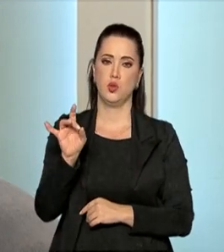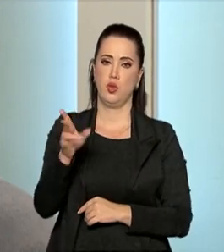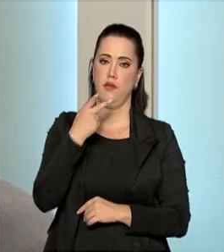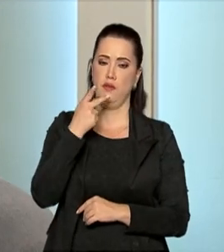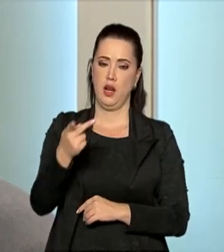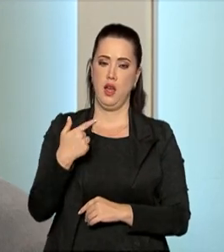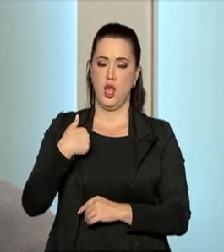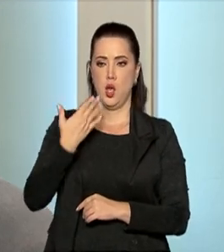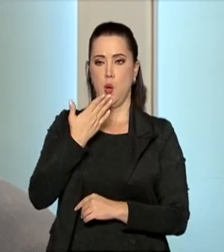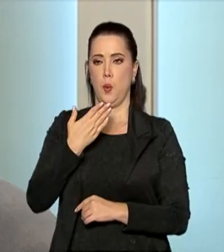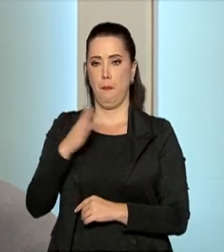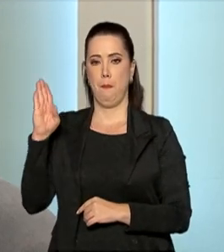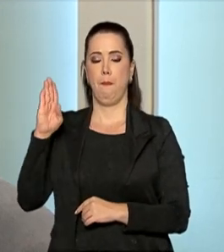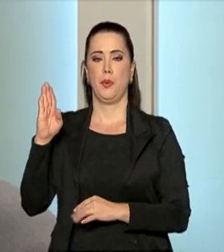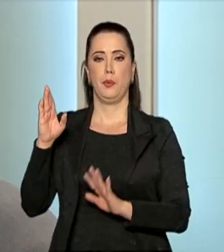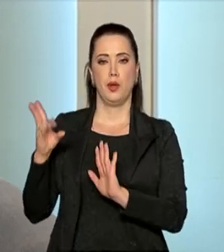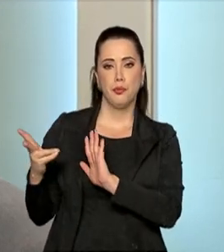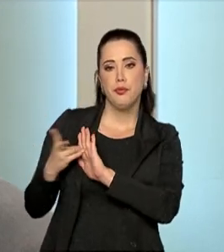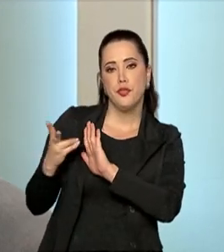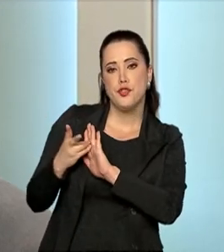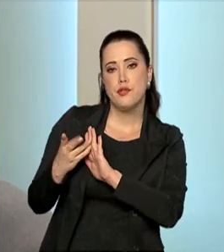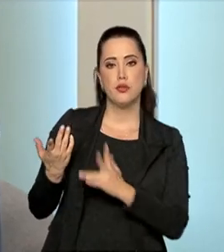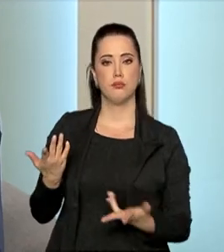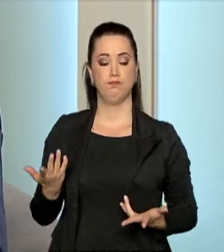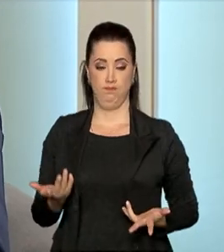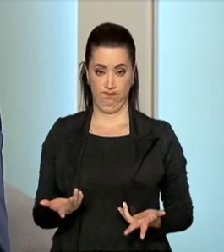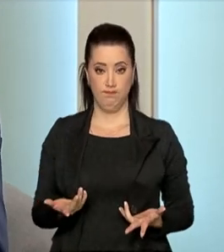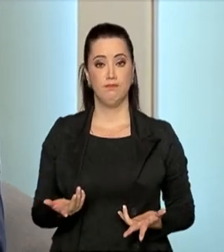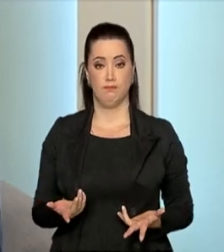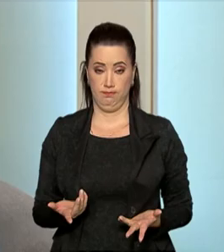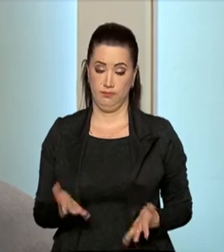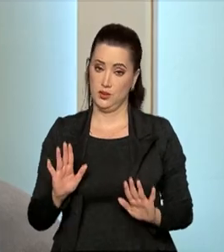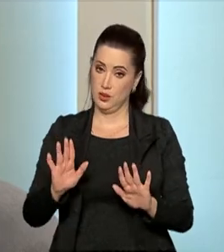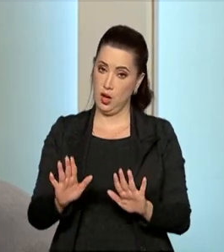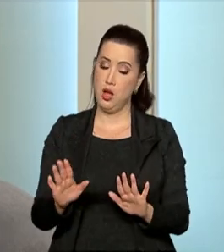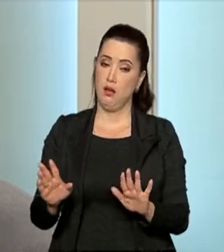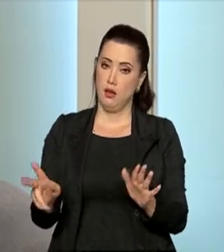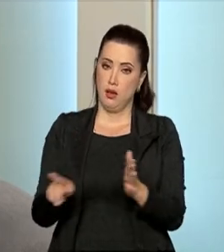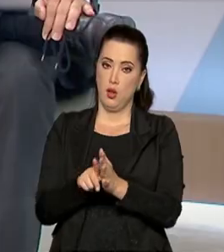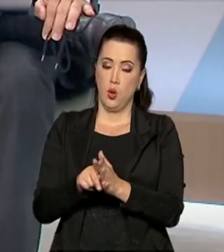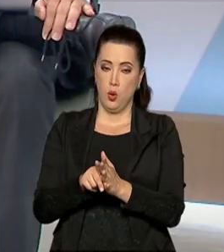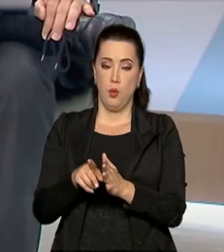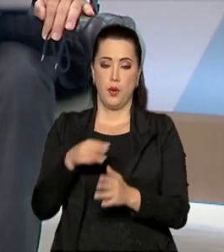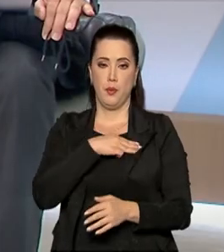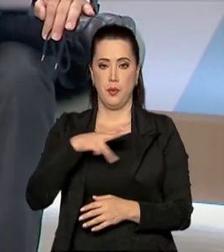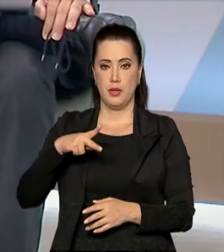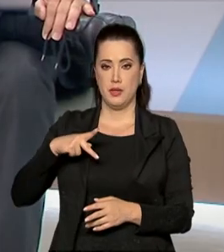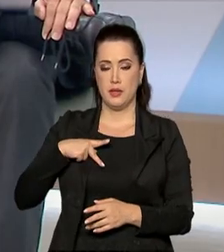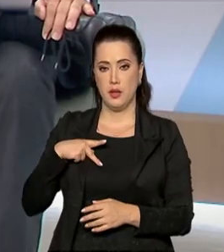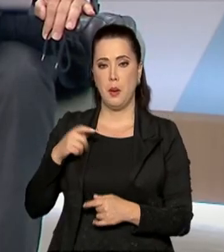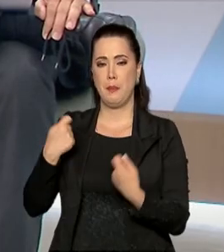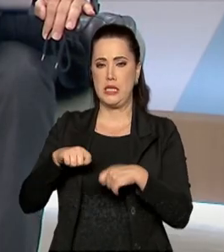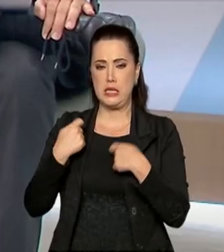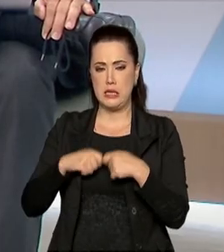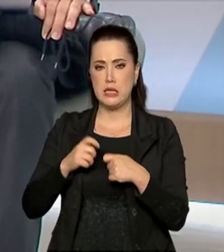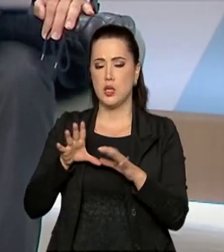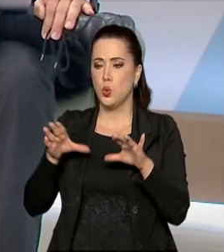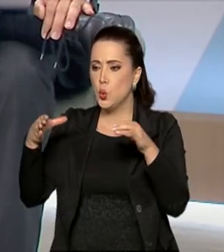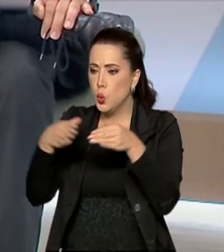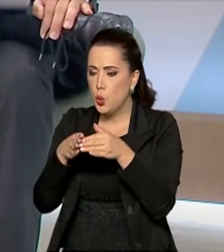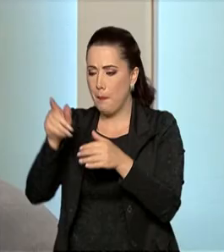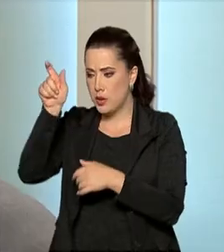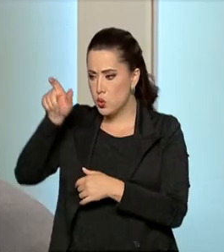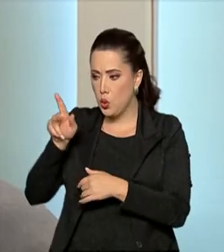só a autodeclaração. O próprio Ministério Público Federal recomenda que sejam constituídas as comissões de heteroidentificação